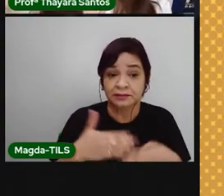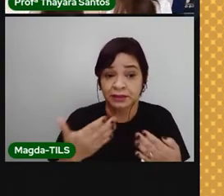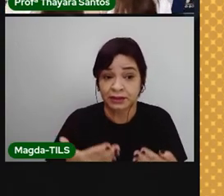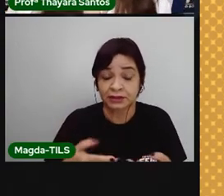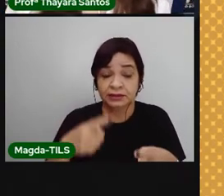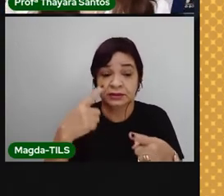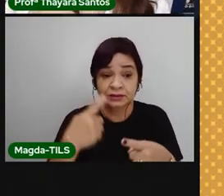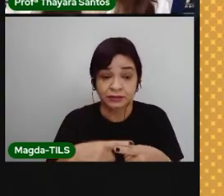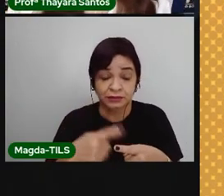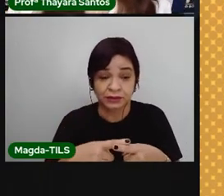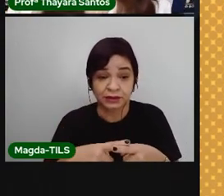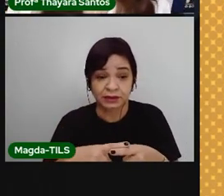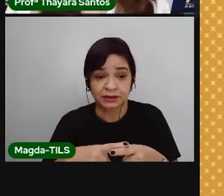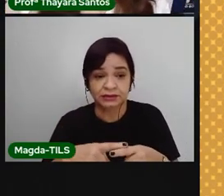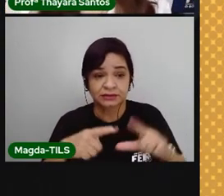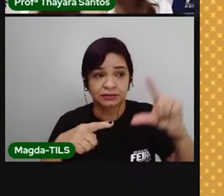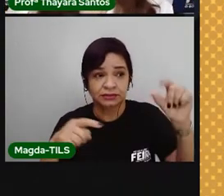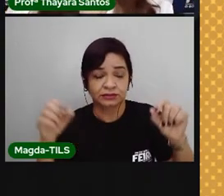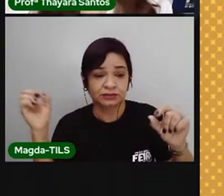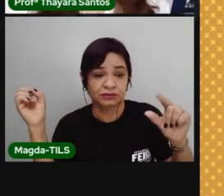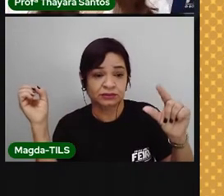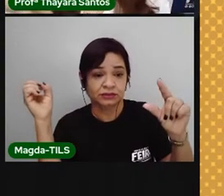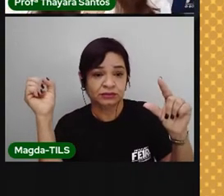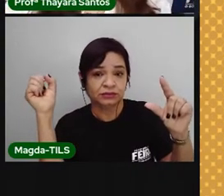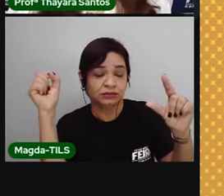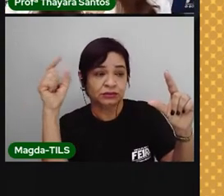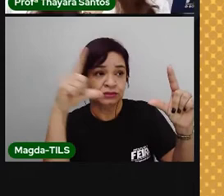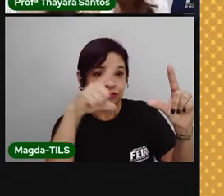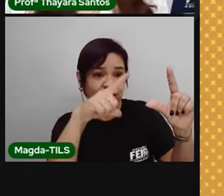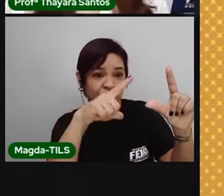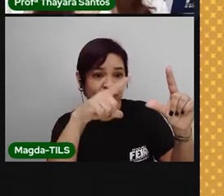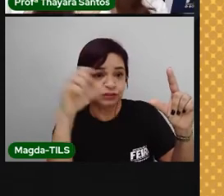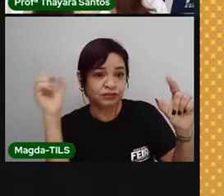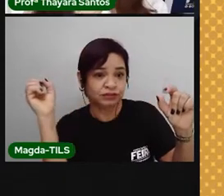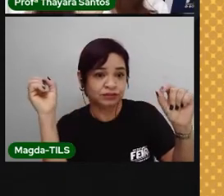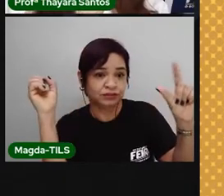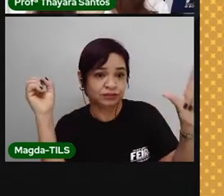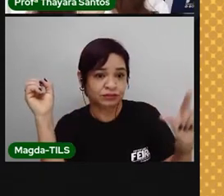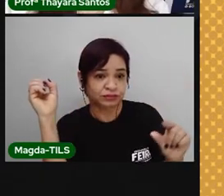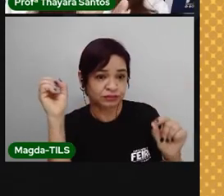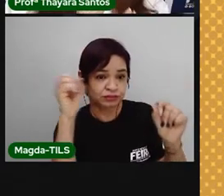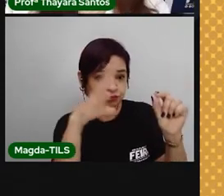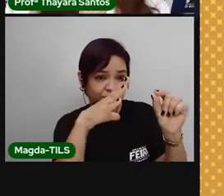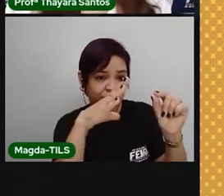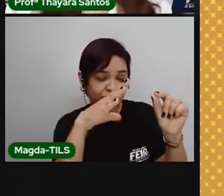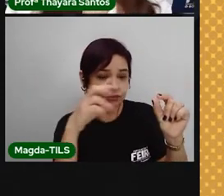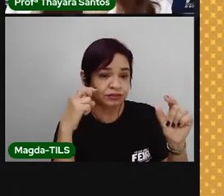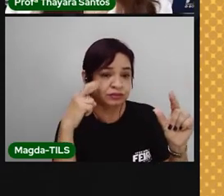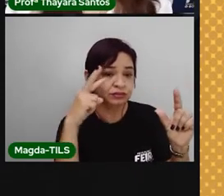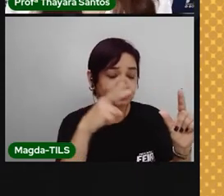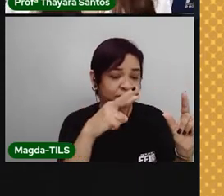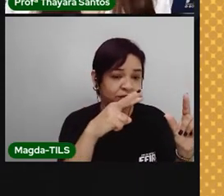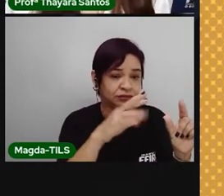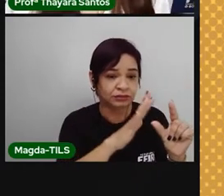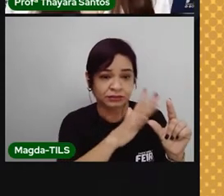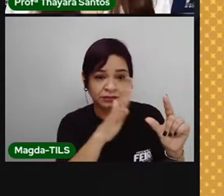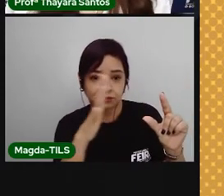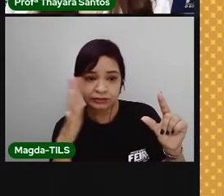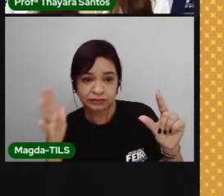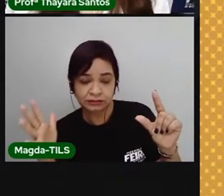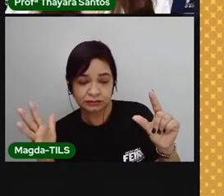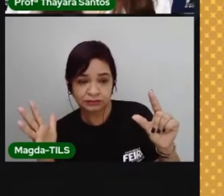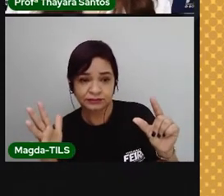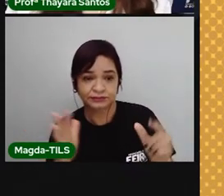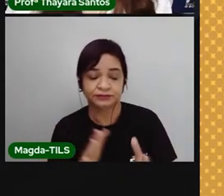ela está refletindo a luz do sol. A gente não vê o sol, mas o sol está lá refletindo a luz nela. Então,